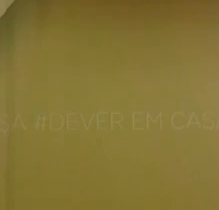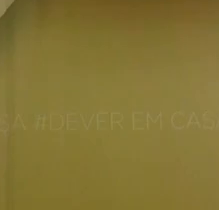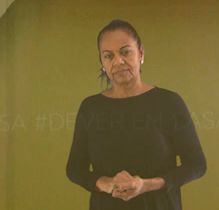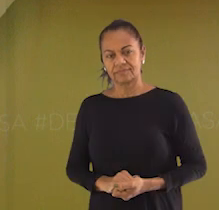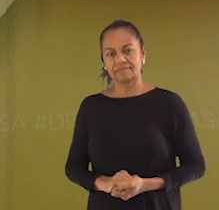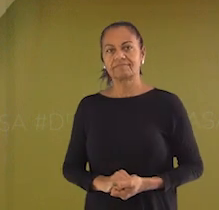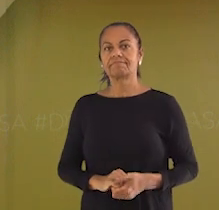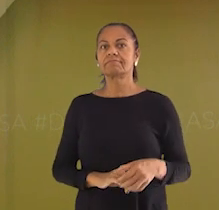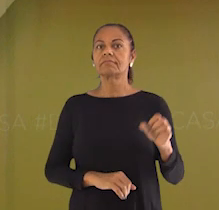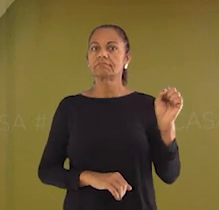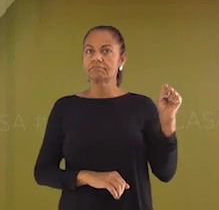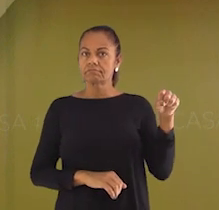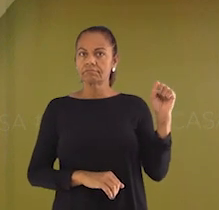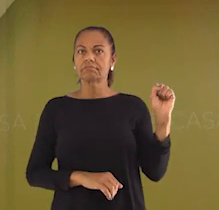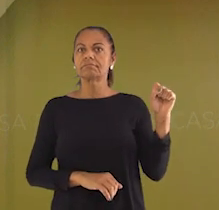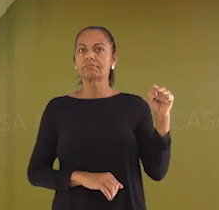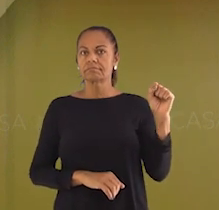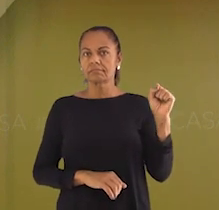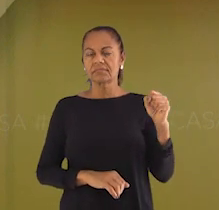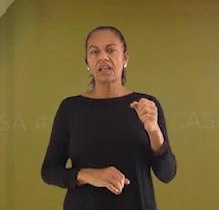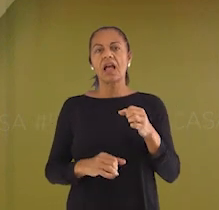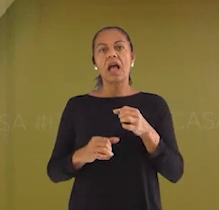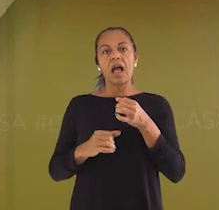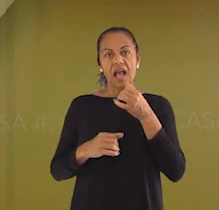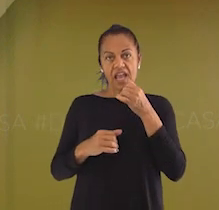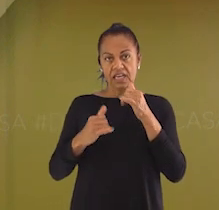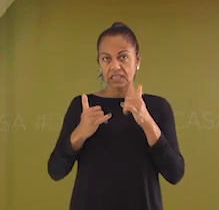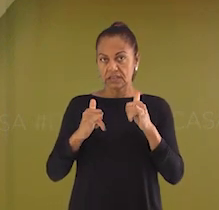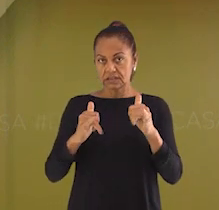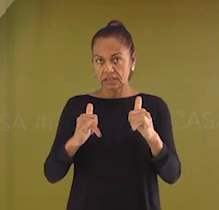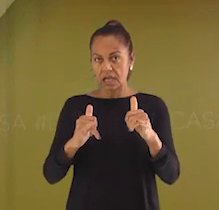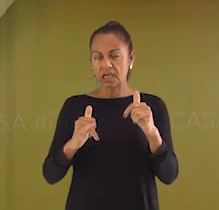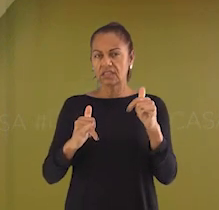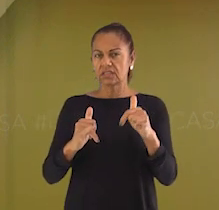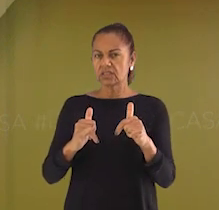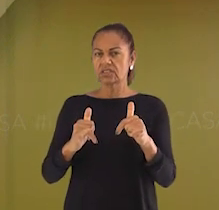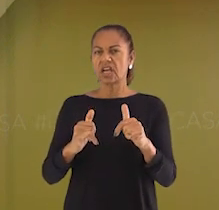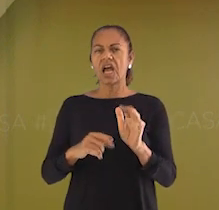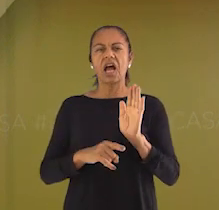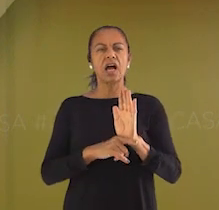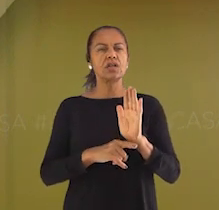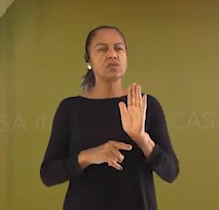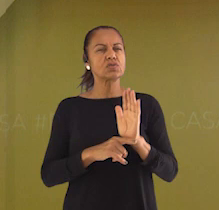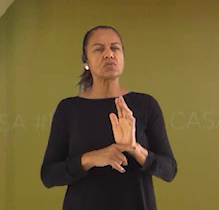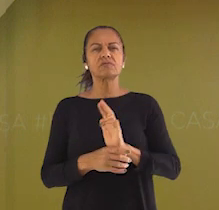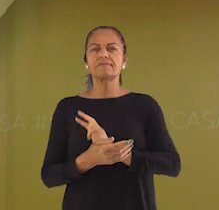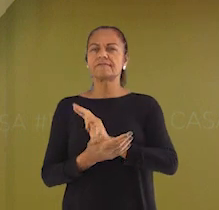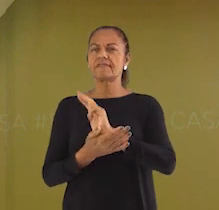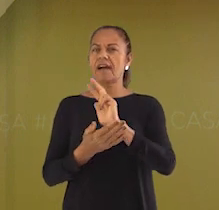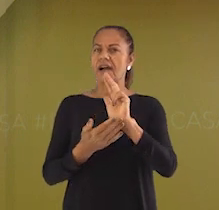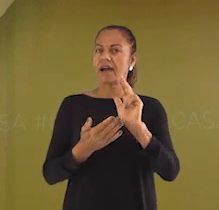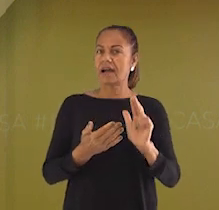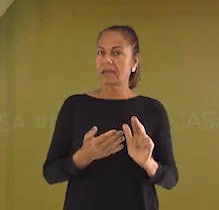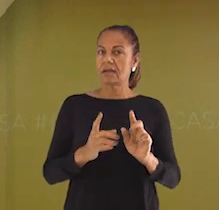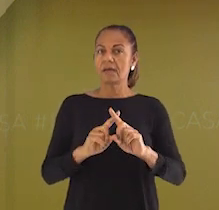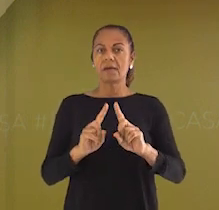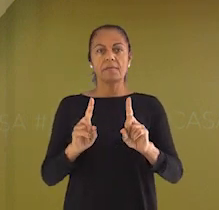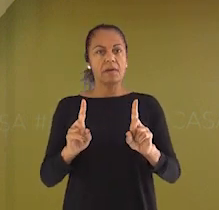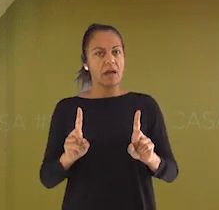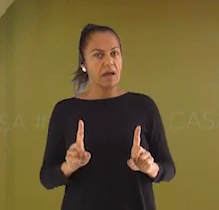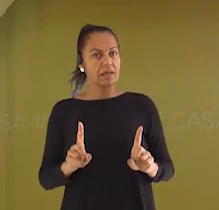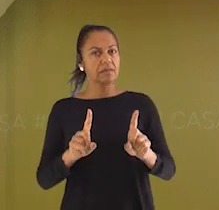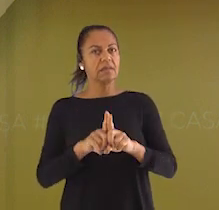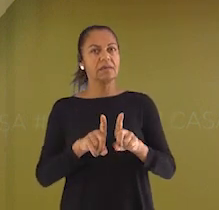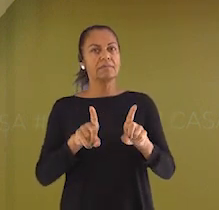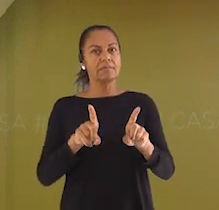Sim, a eletricidade traz muitos benefícios. Porém, ela pode trazer prejuízos. Temos que